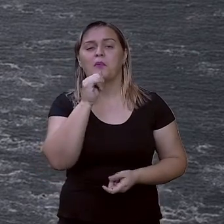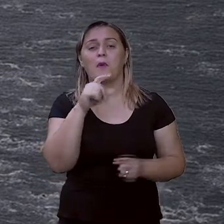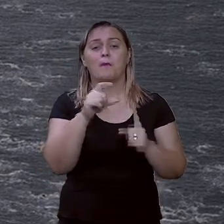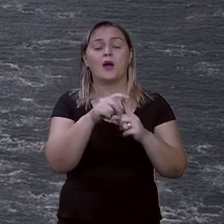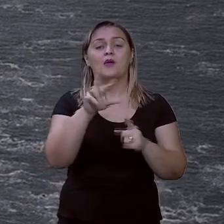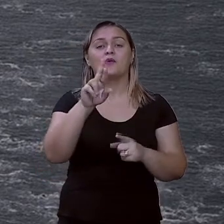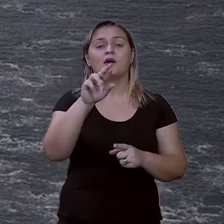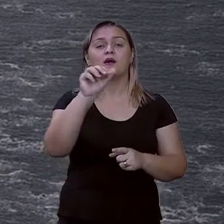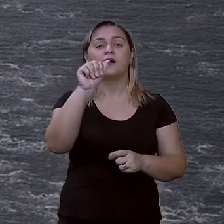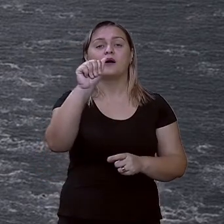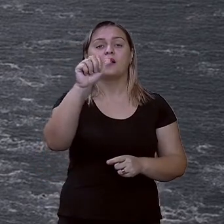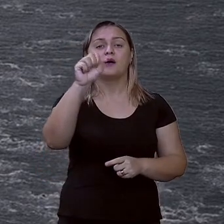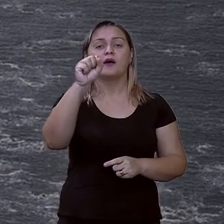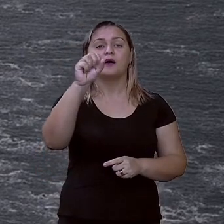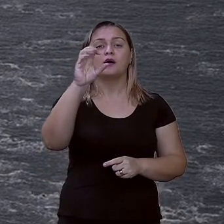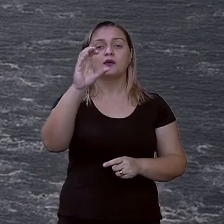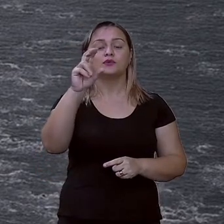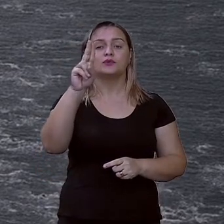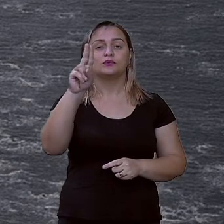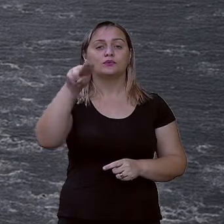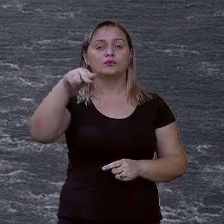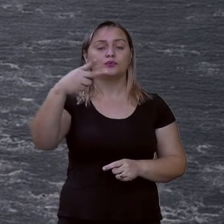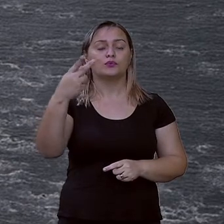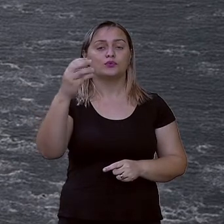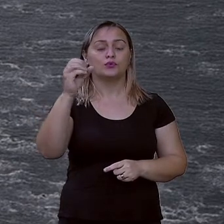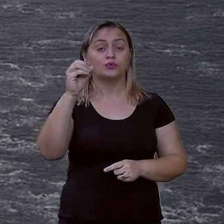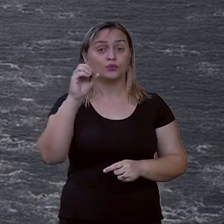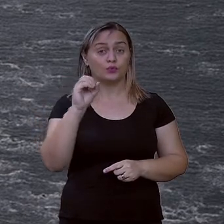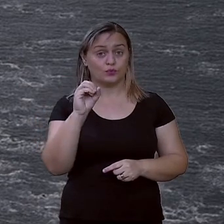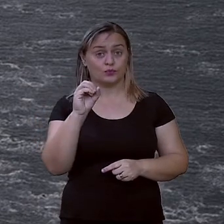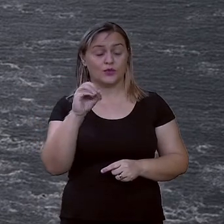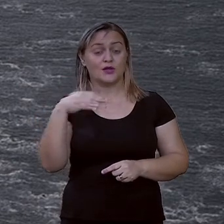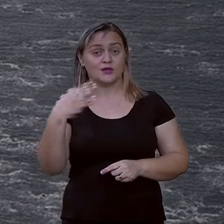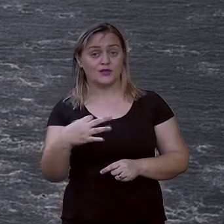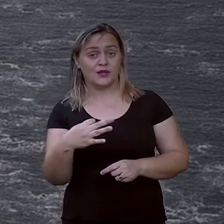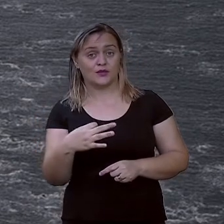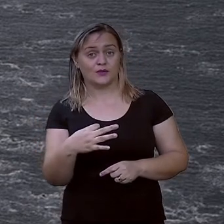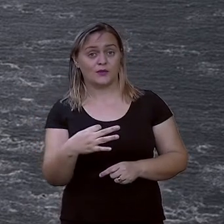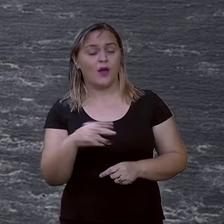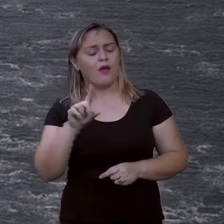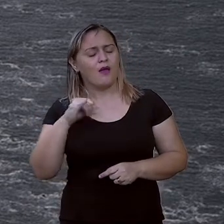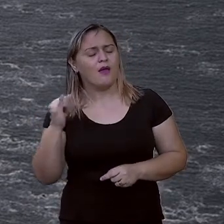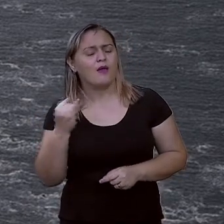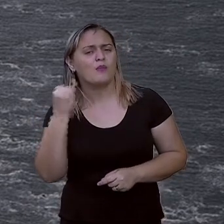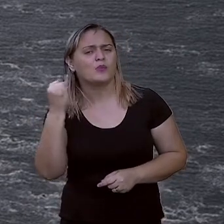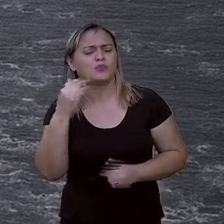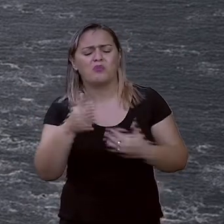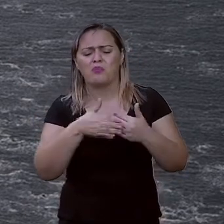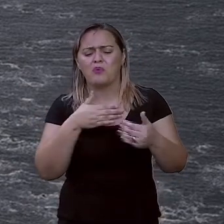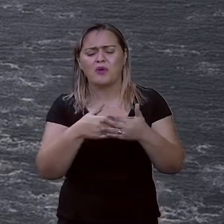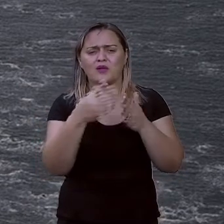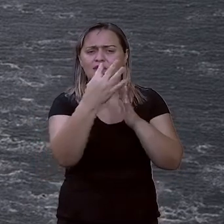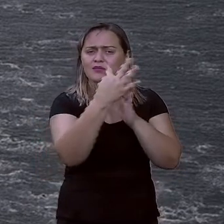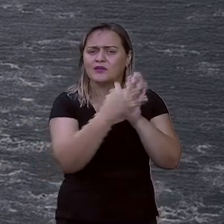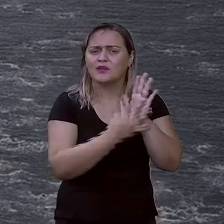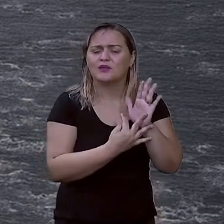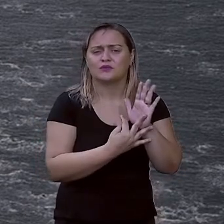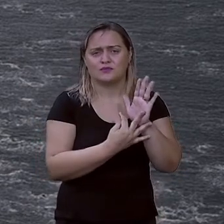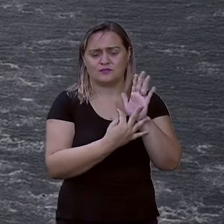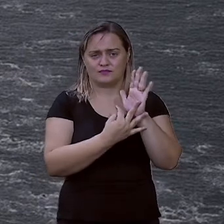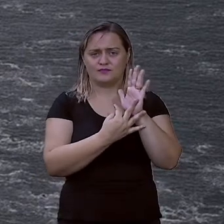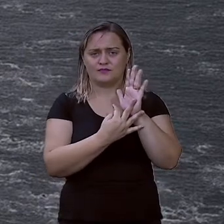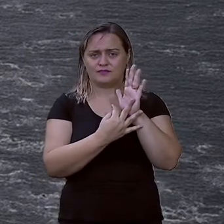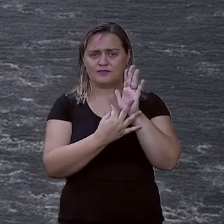importante não só para o artigo de opinião. Ele é importante para qualquer texto que queira escrever aí no futuro, ok?